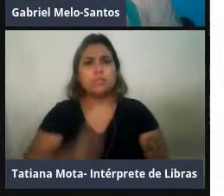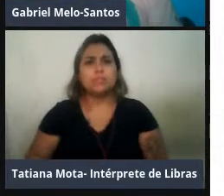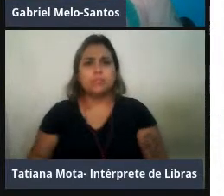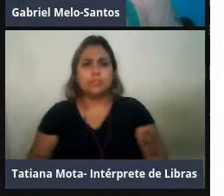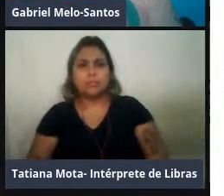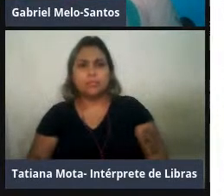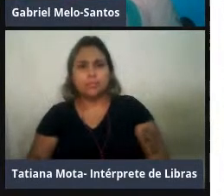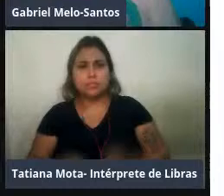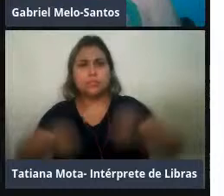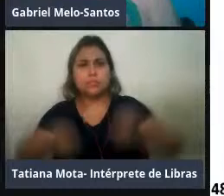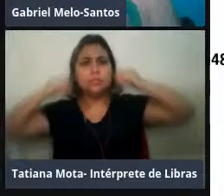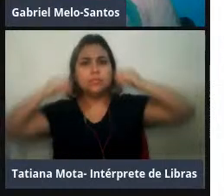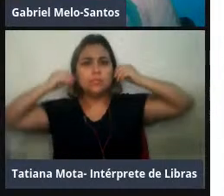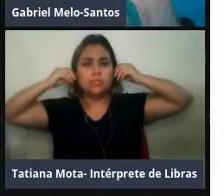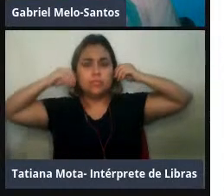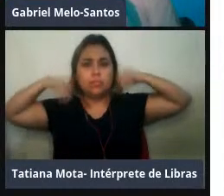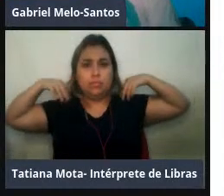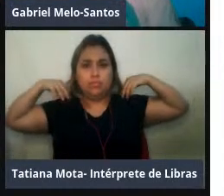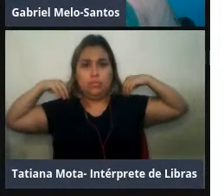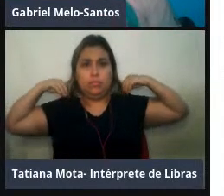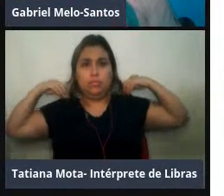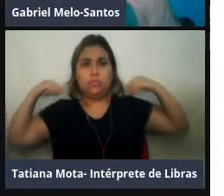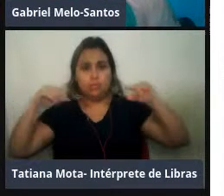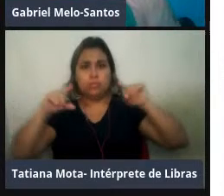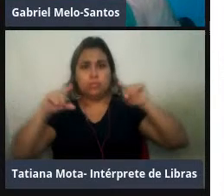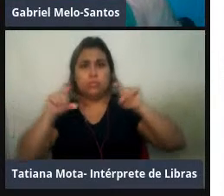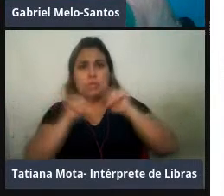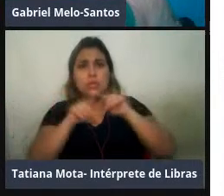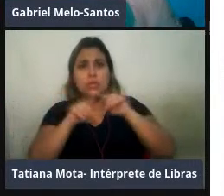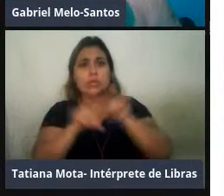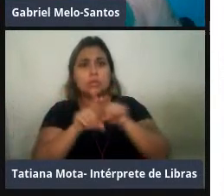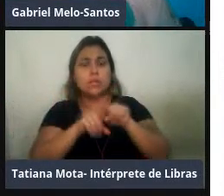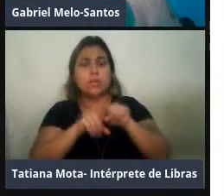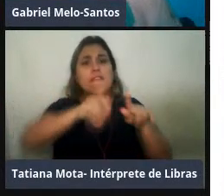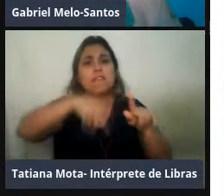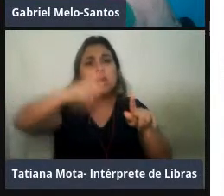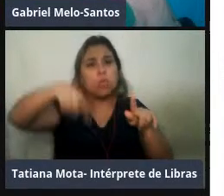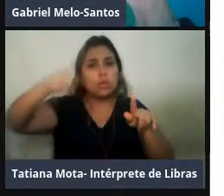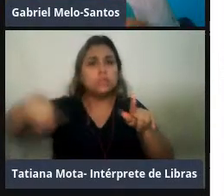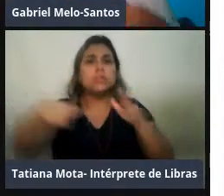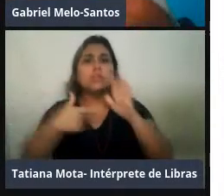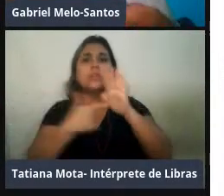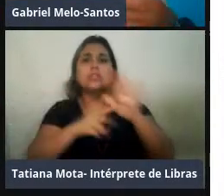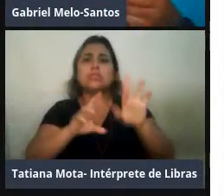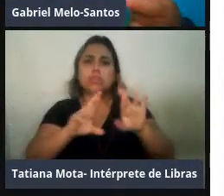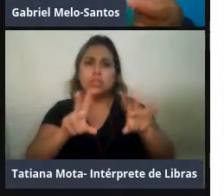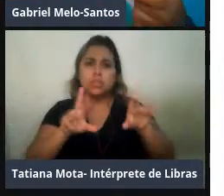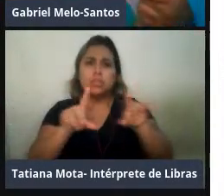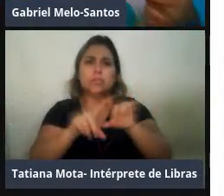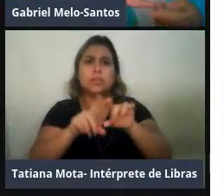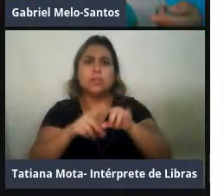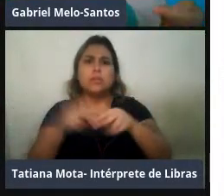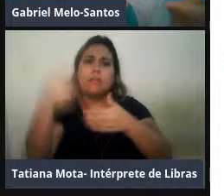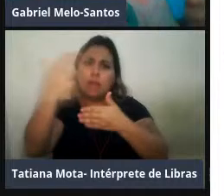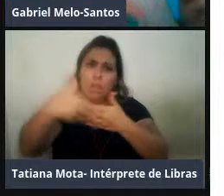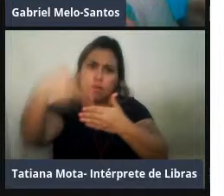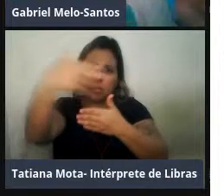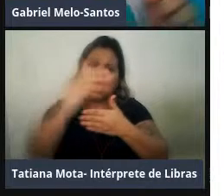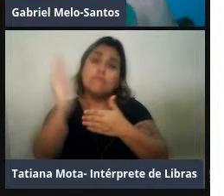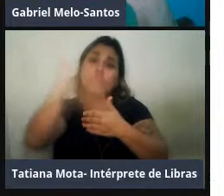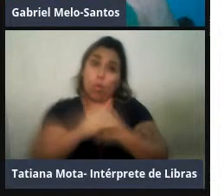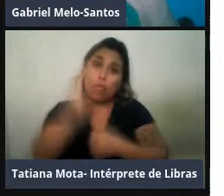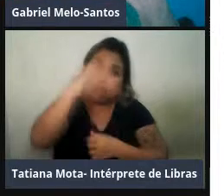e outra característica legal do Sotali é que ele tem uma das bandas de frequência maiores entre todos os golfinhos, né, quando eu falo banda de frequência, eu falo da